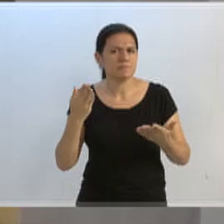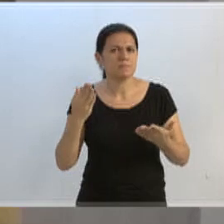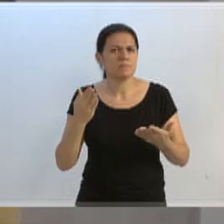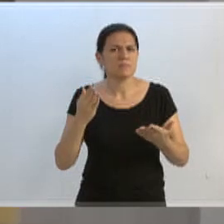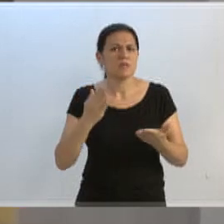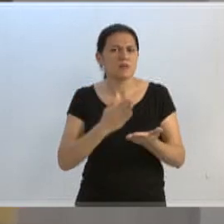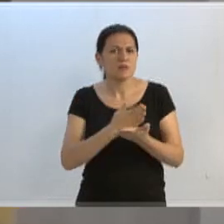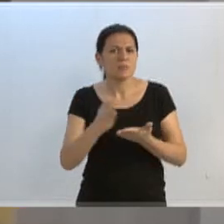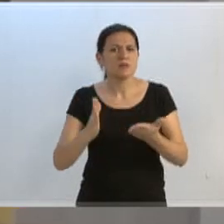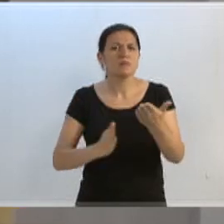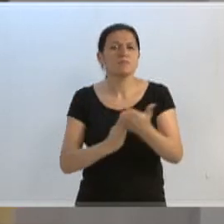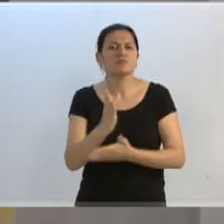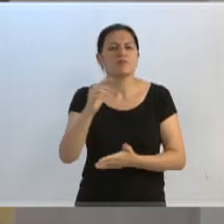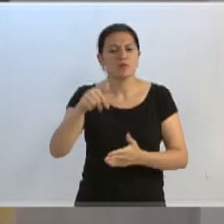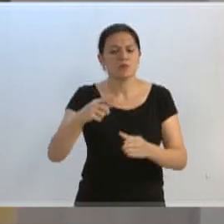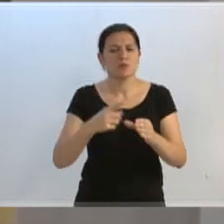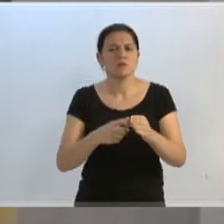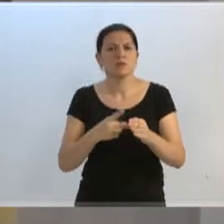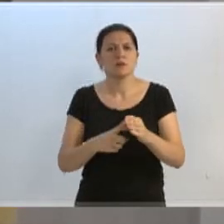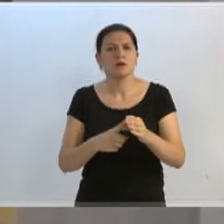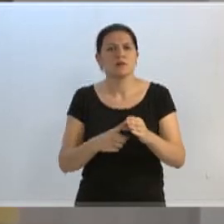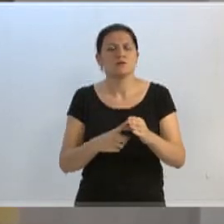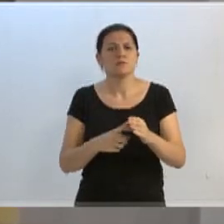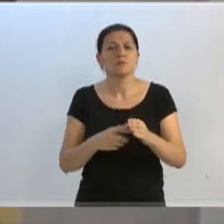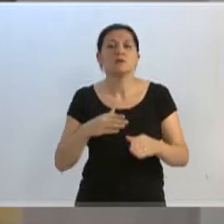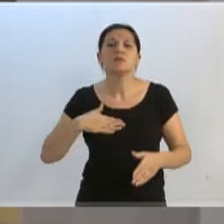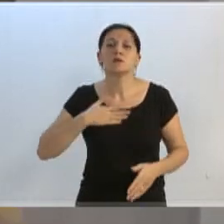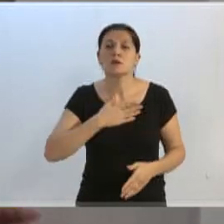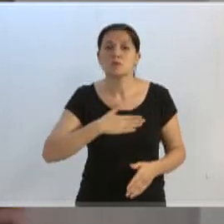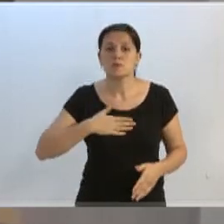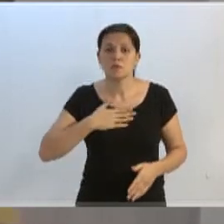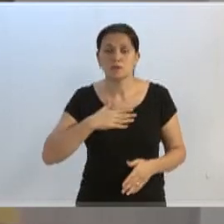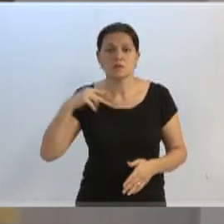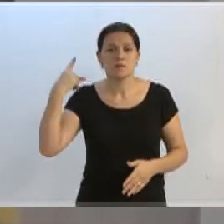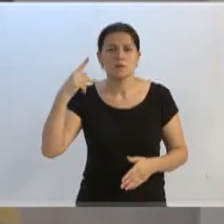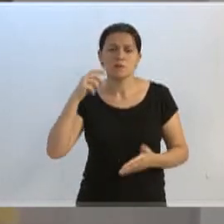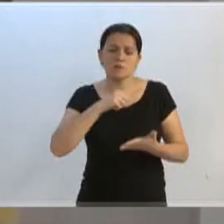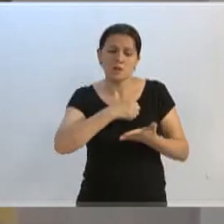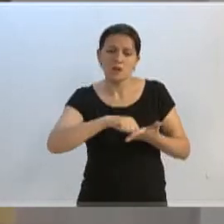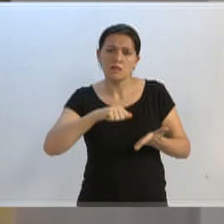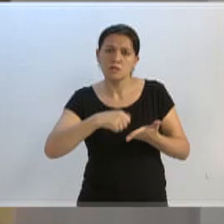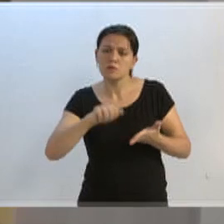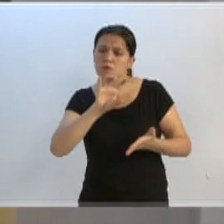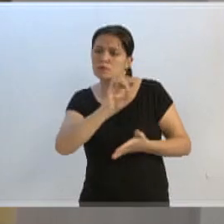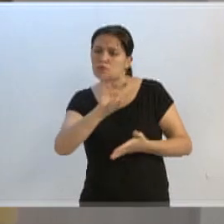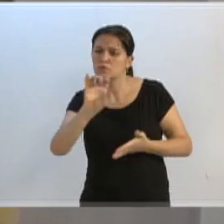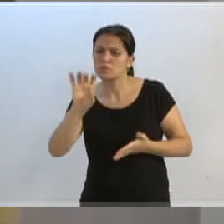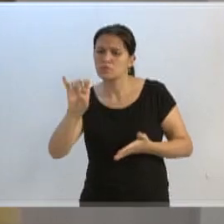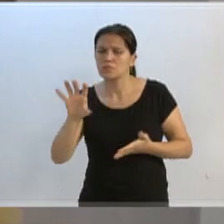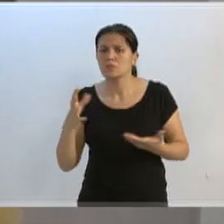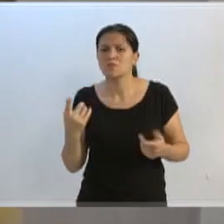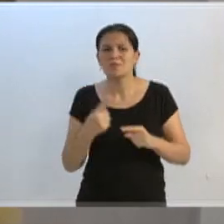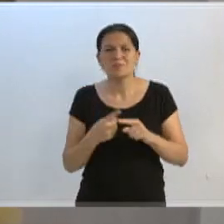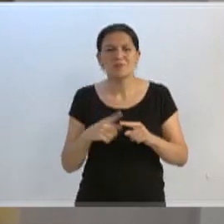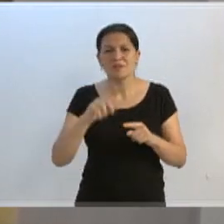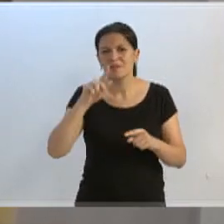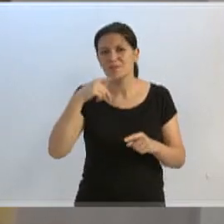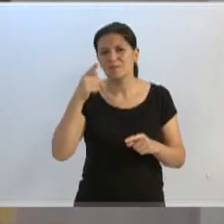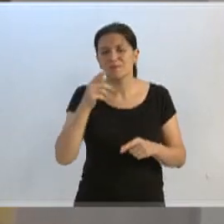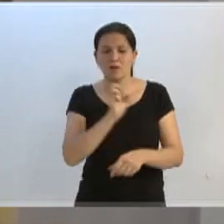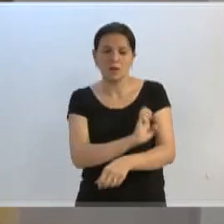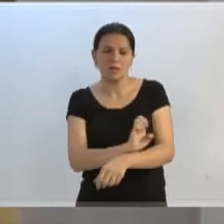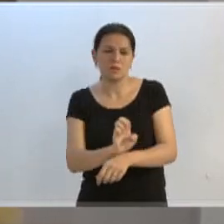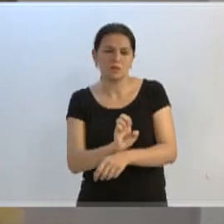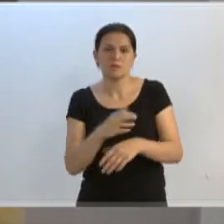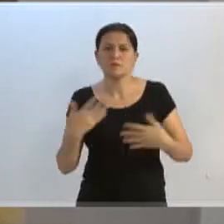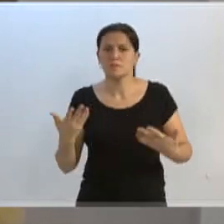fazer funcionar aqui na nossa cidade também, um anteprojeto. E gostaria, senhores vereadores, da assinatura de todos os senhores, quem quiser contribuir, porque quando se fala na pauta da educação,